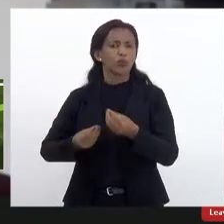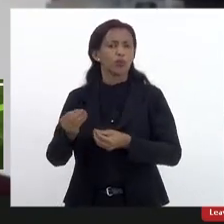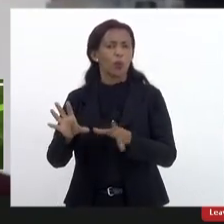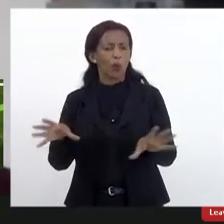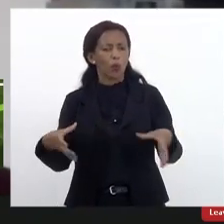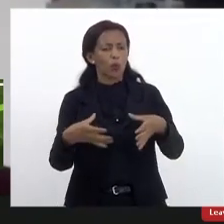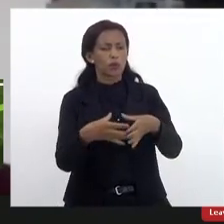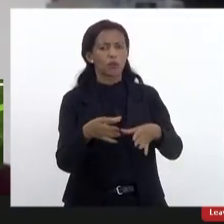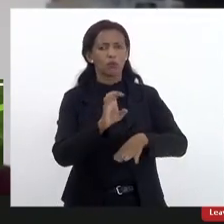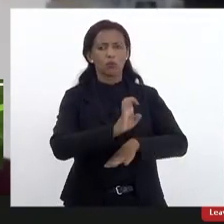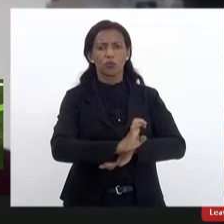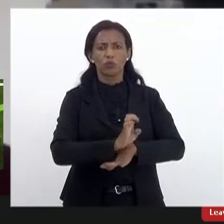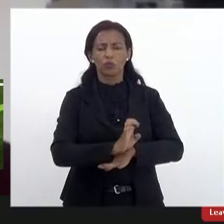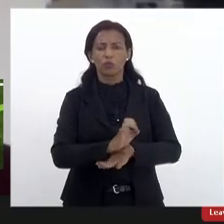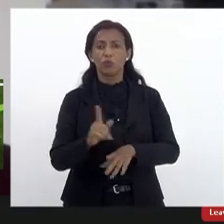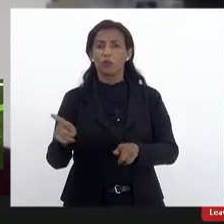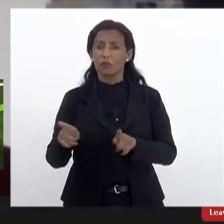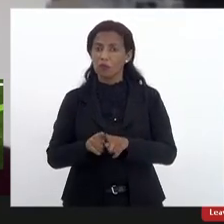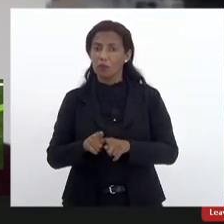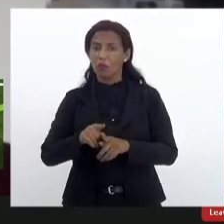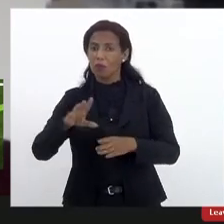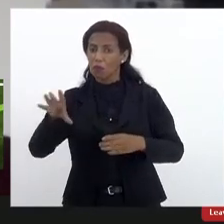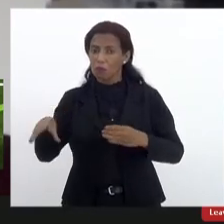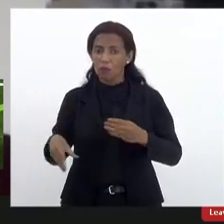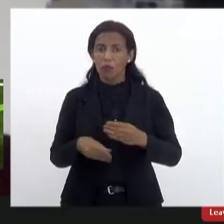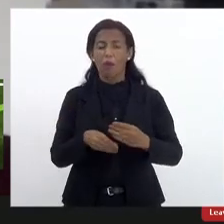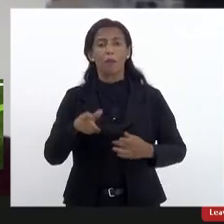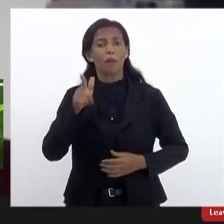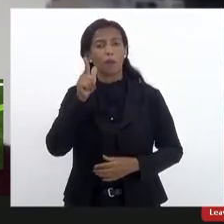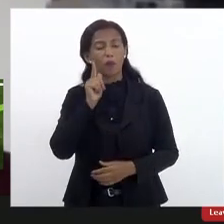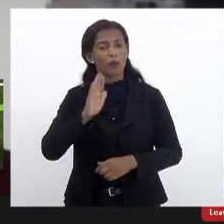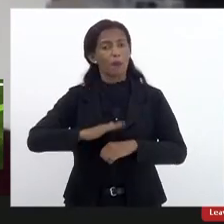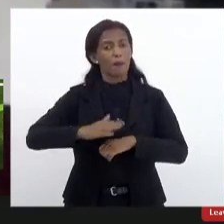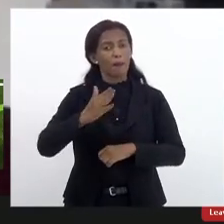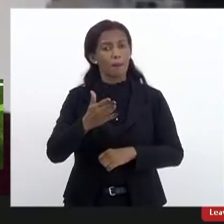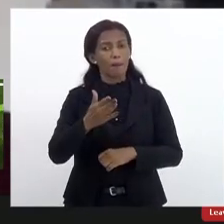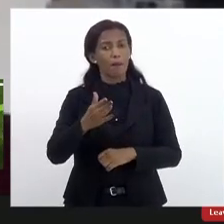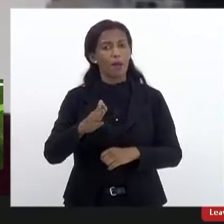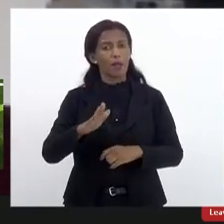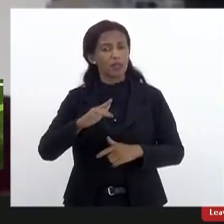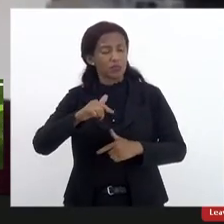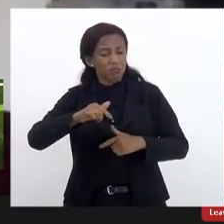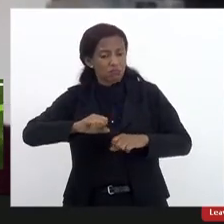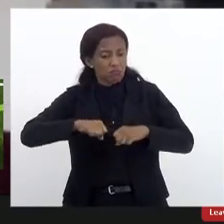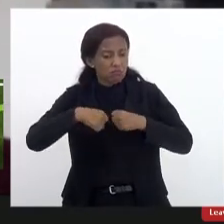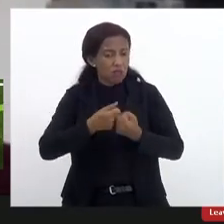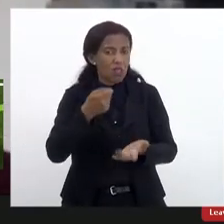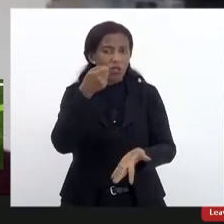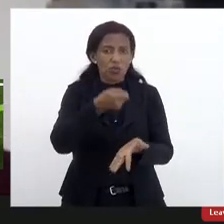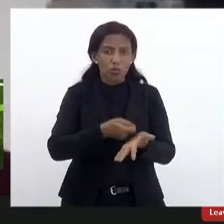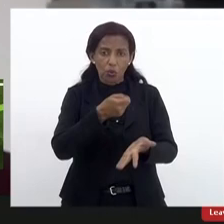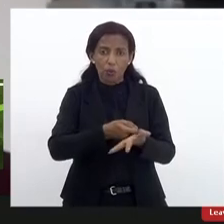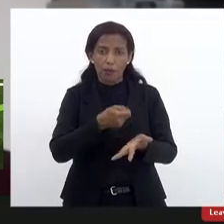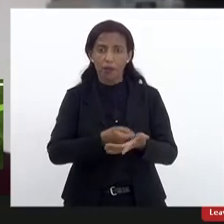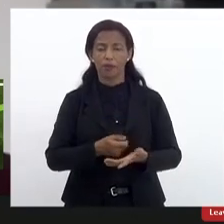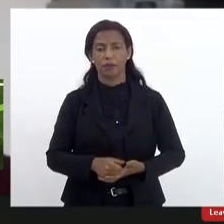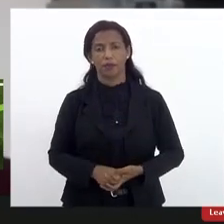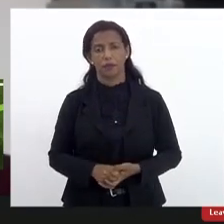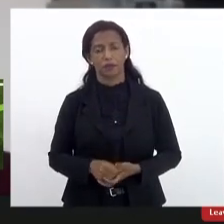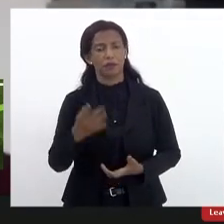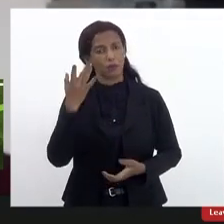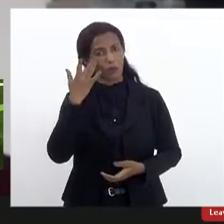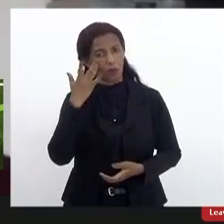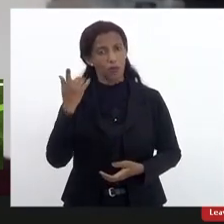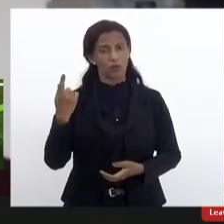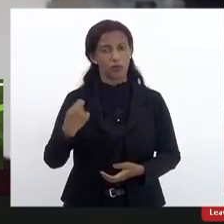conselho estadual inclusive para conseguir dar mais densidade também às cobranças que são feitas eu acho que